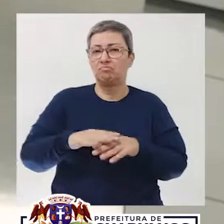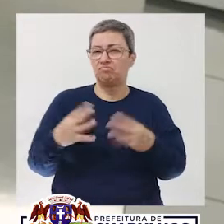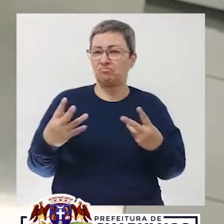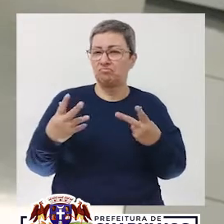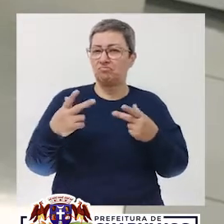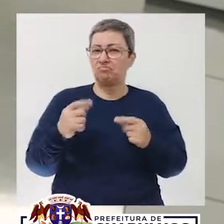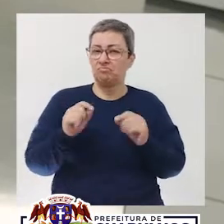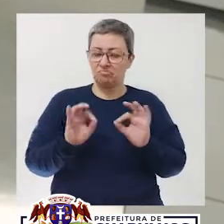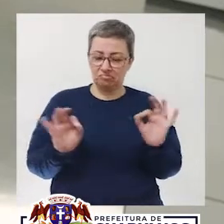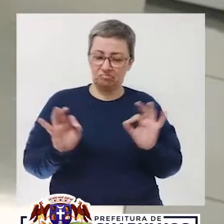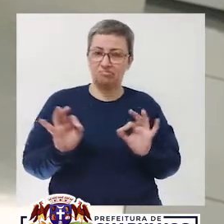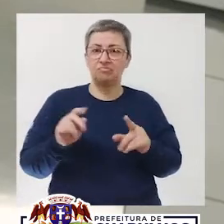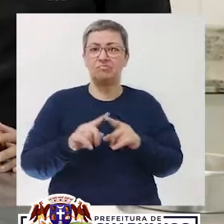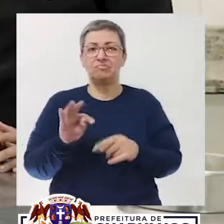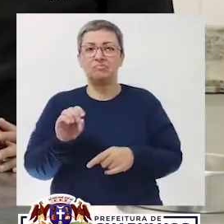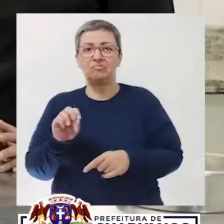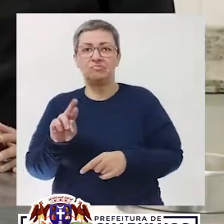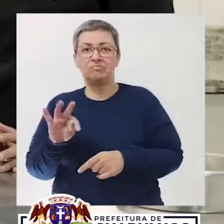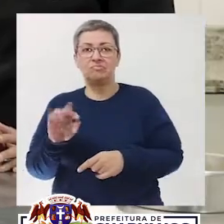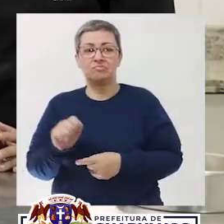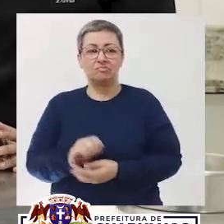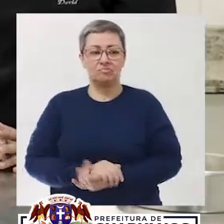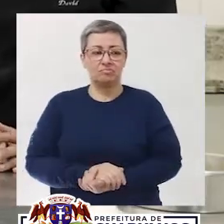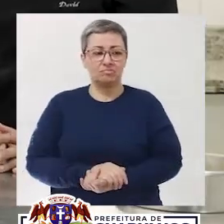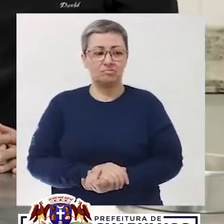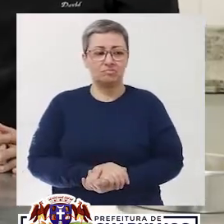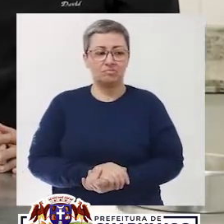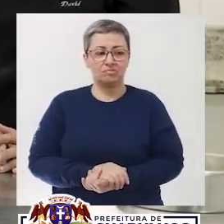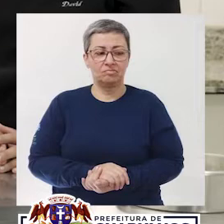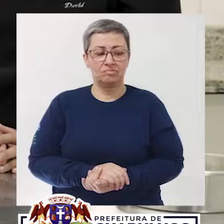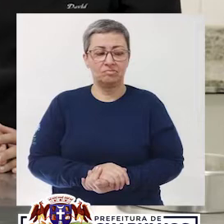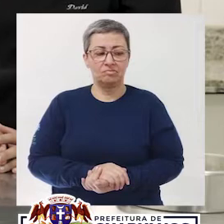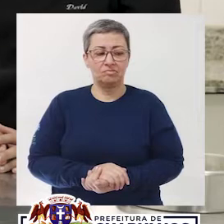E ela dá todo um charme também na decoração da torta, né amor? Sim